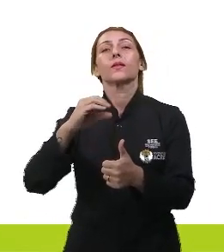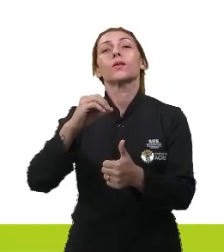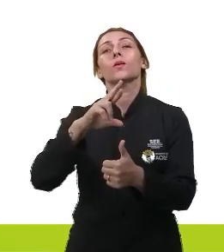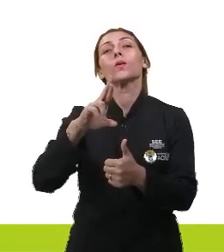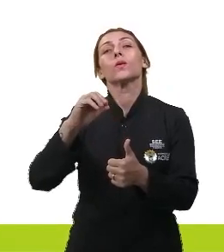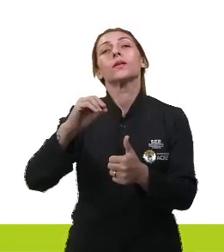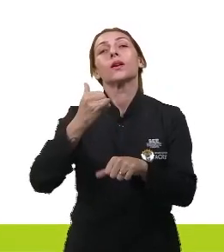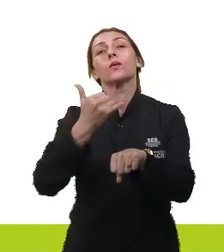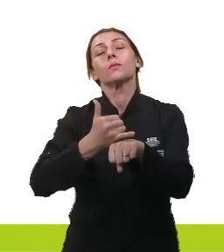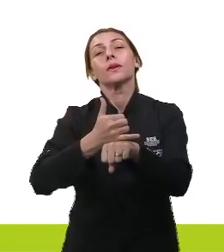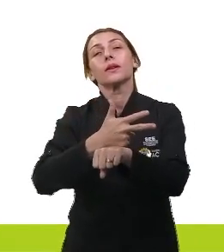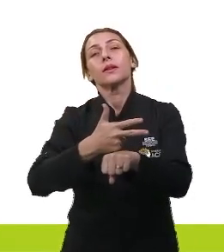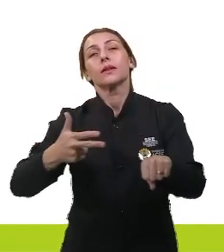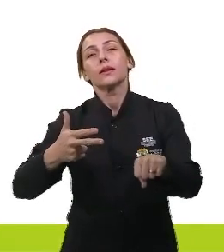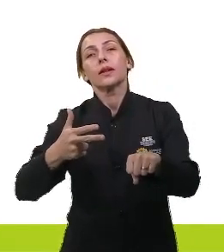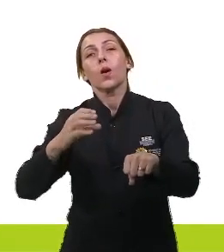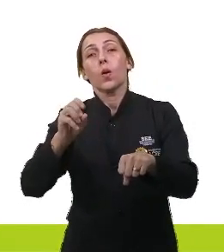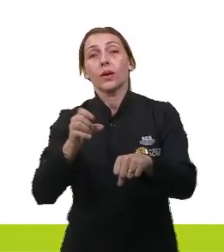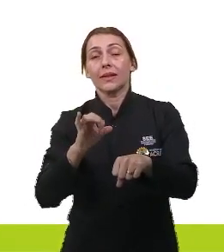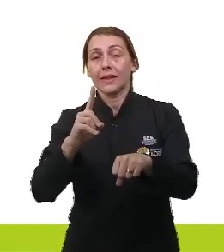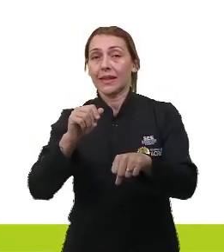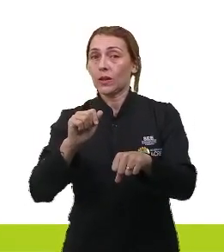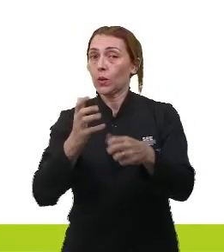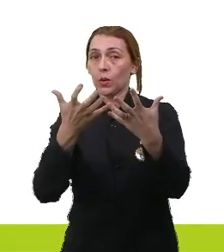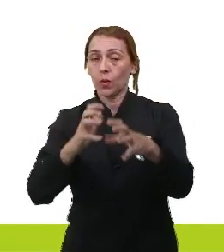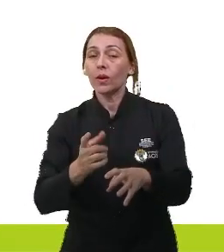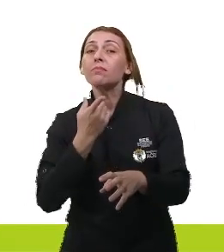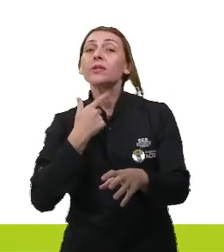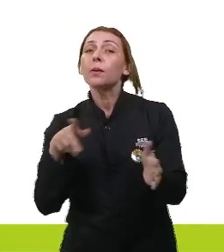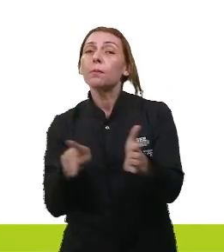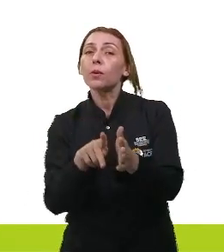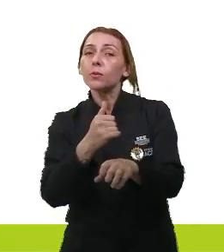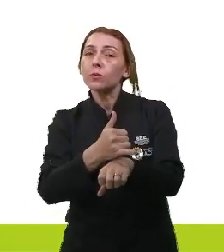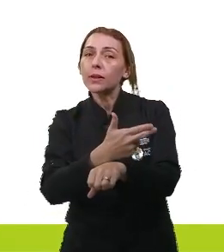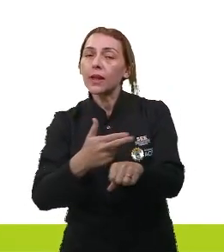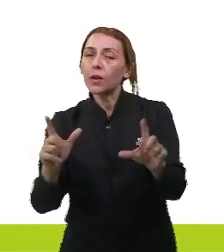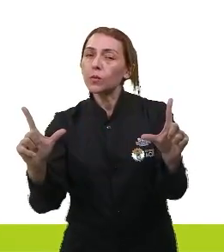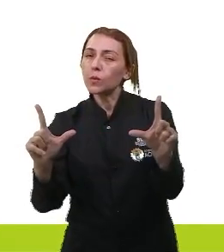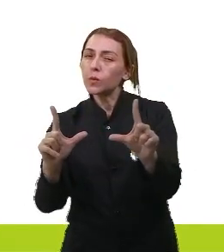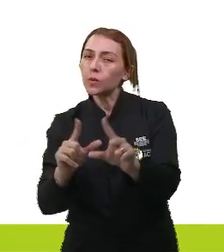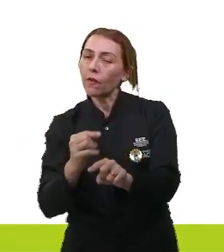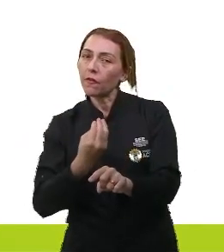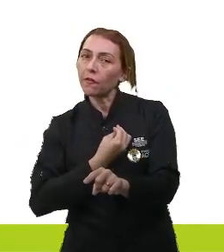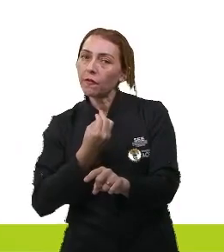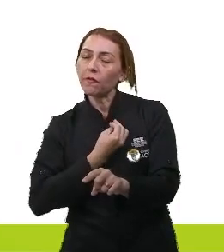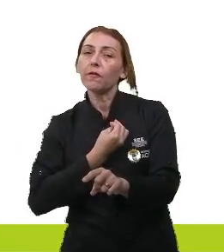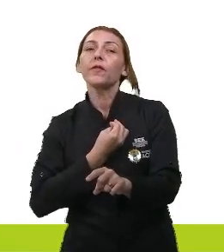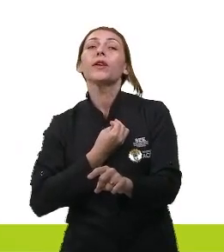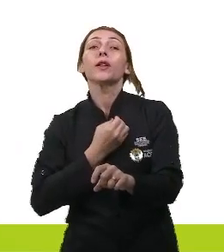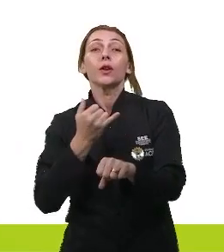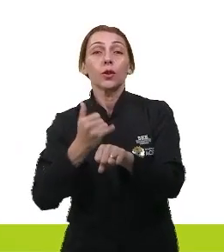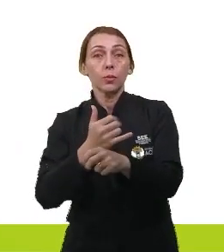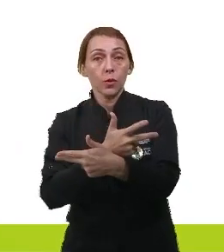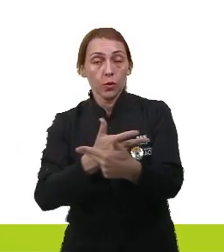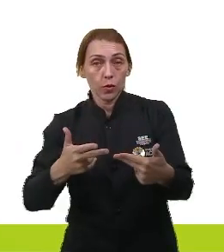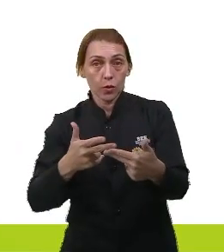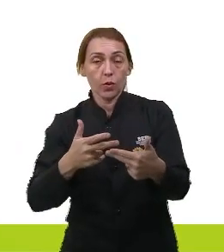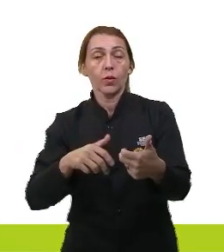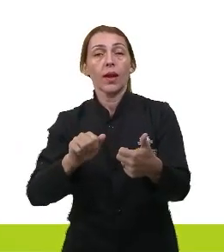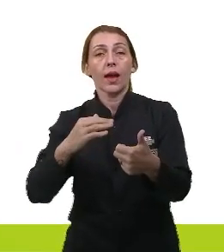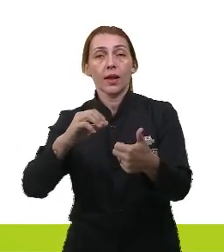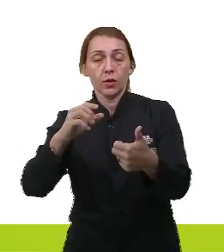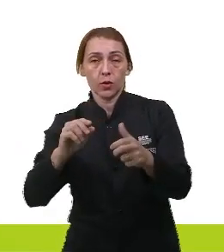corrosão metálica é a oxidação não desejada de um metal. Ela diminui a vida útil de produtos de aço, tais como